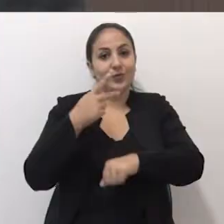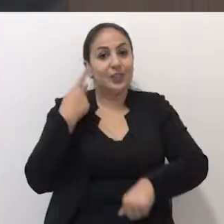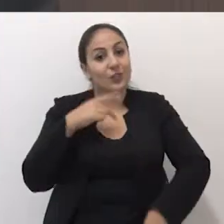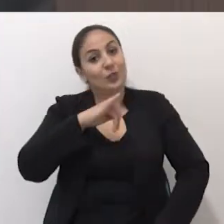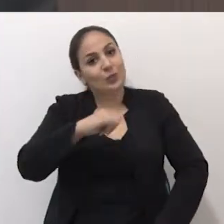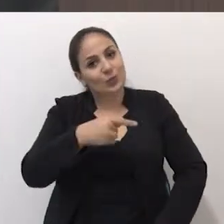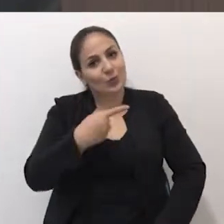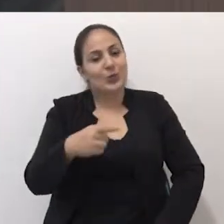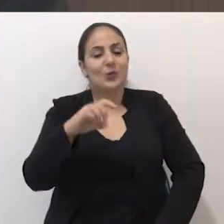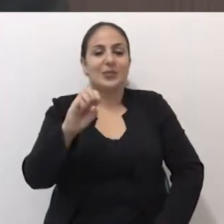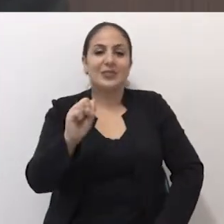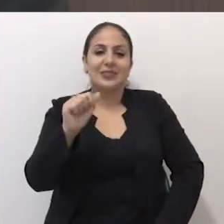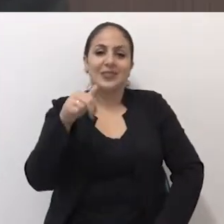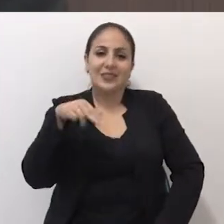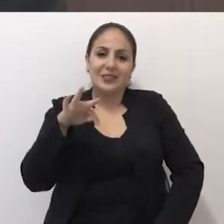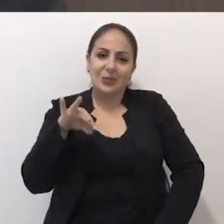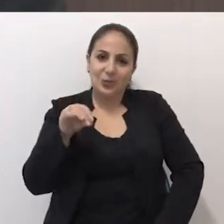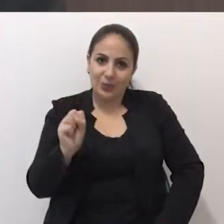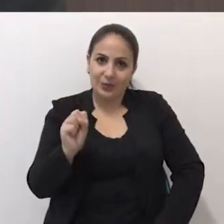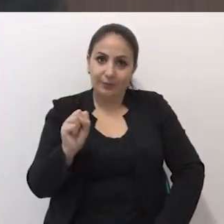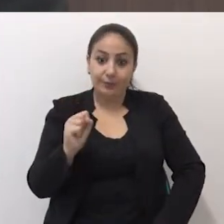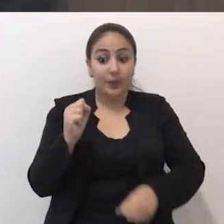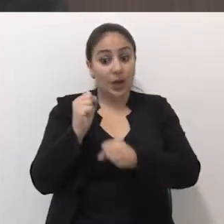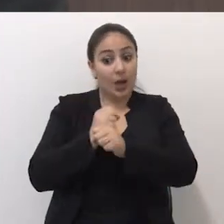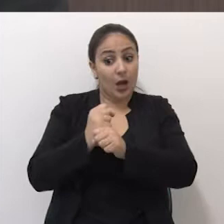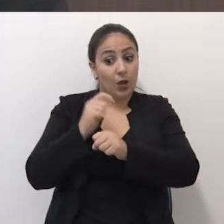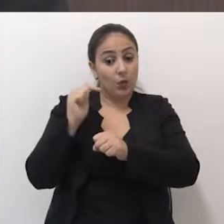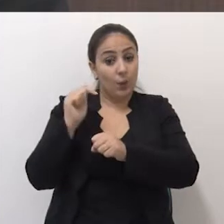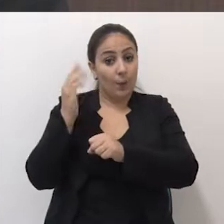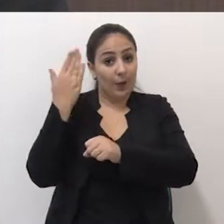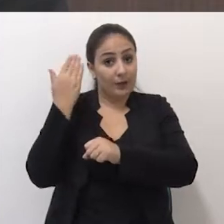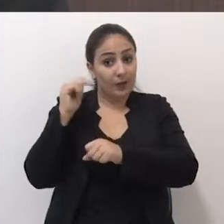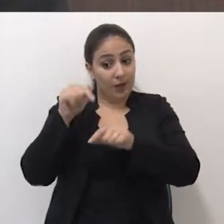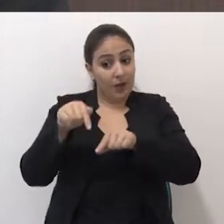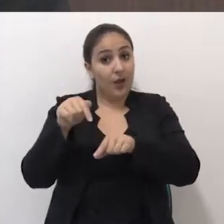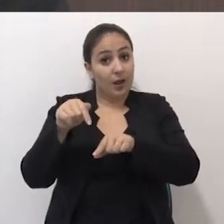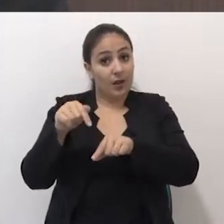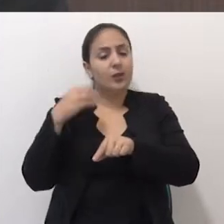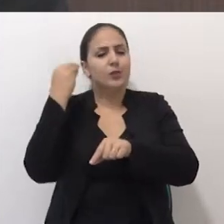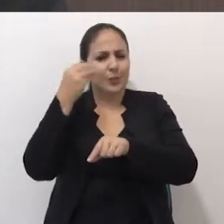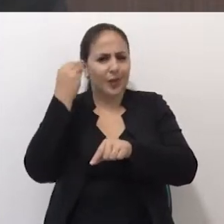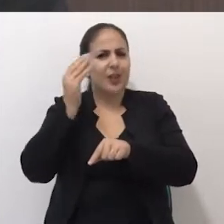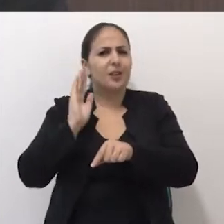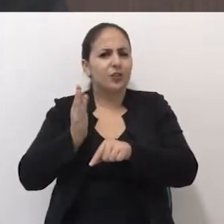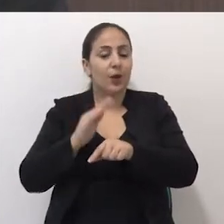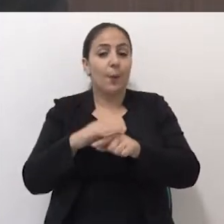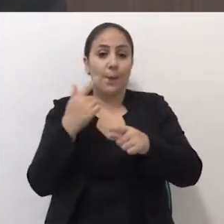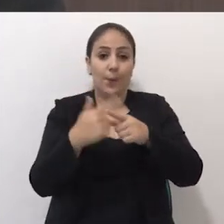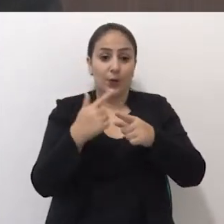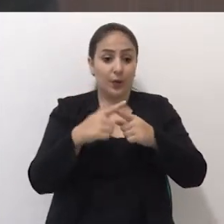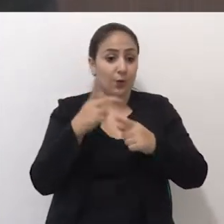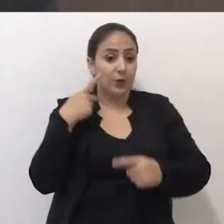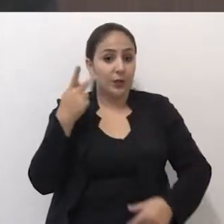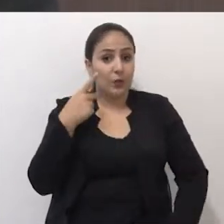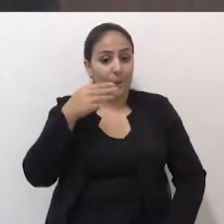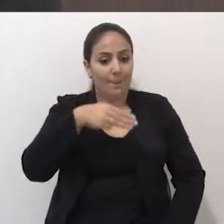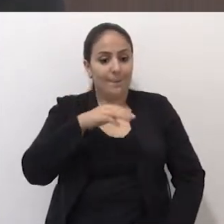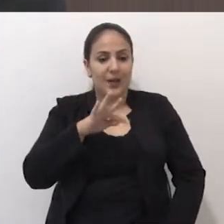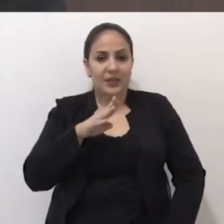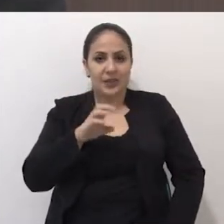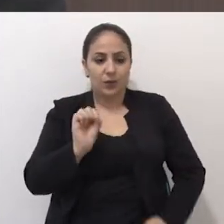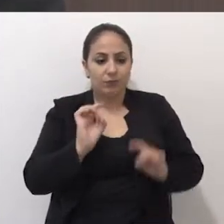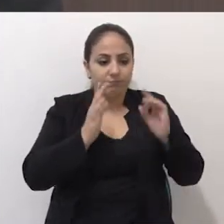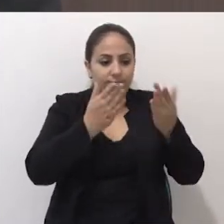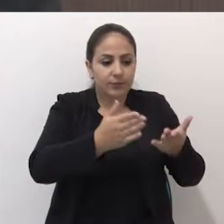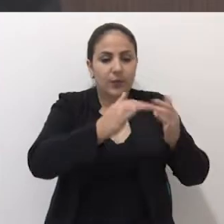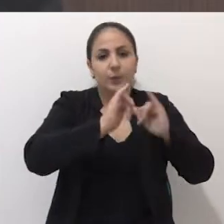No ano passado, ele também teve a experiência legislativa, quando Matheus Vesp se dedicou à campanha